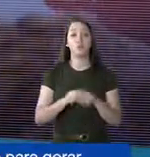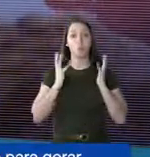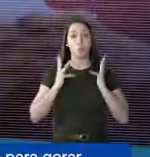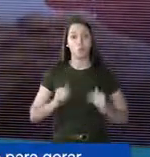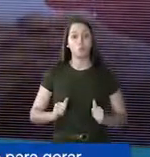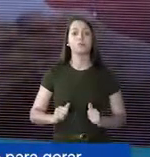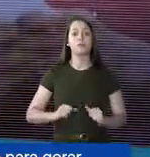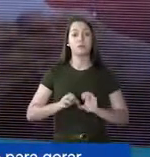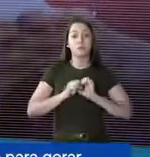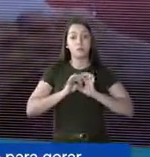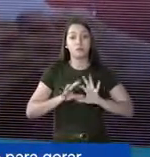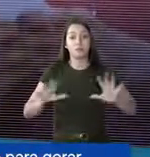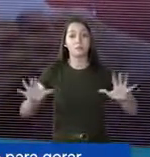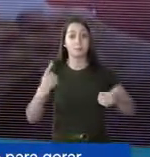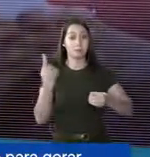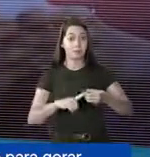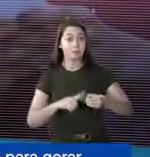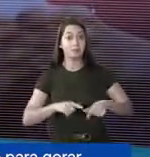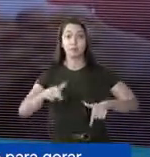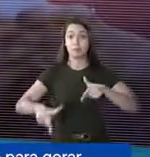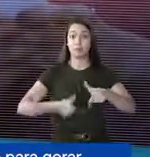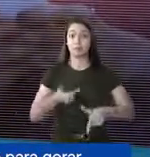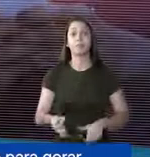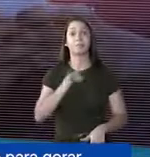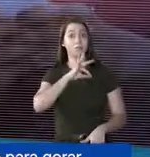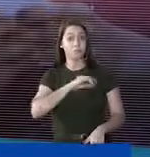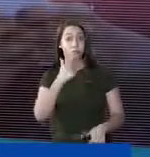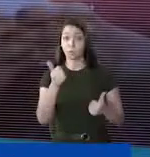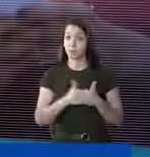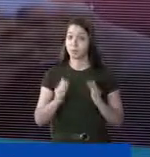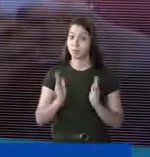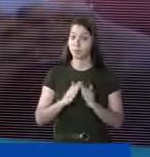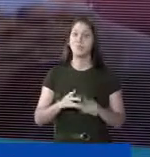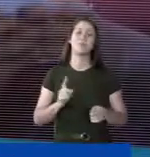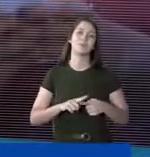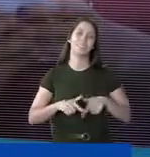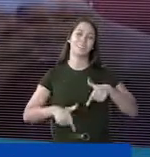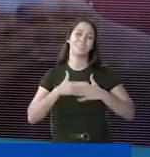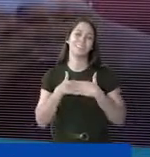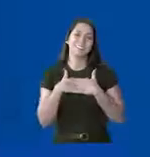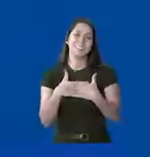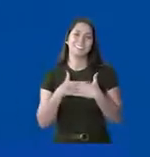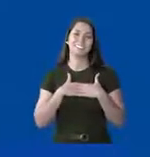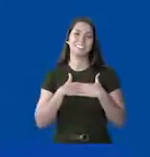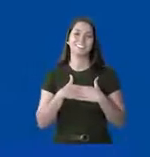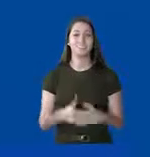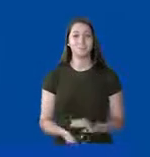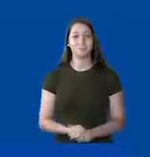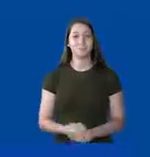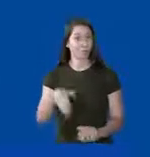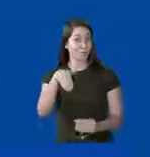Implantação de milicentros empresariais distribuídos pela cidade para gerar mais emprego e renda perto de casa. Porque ele